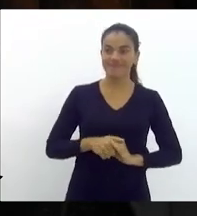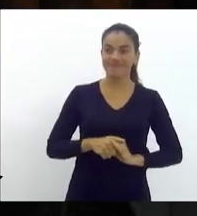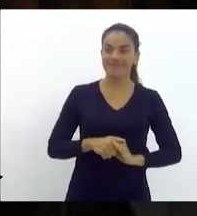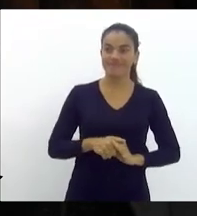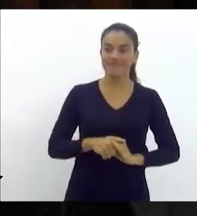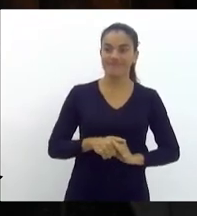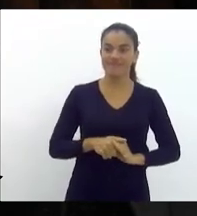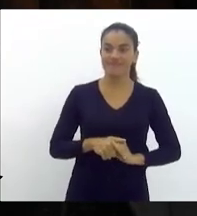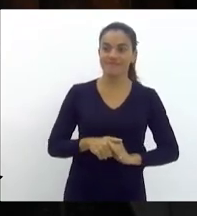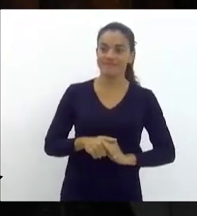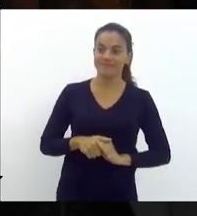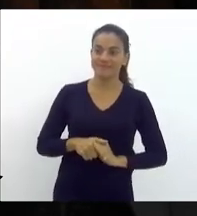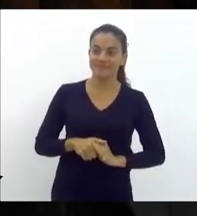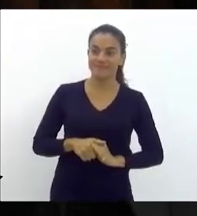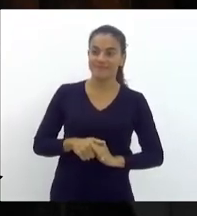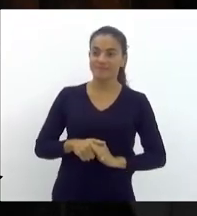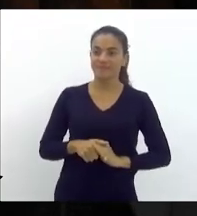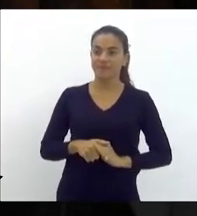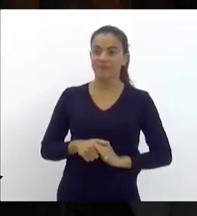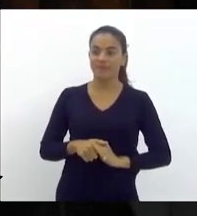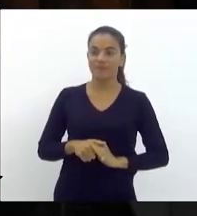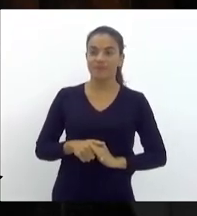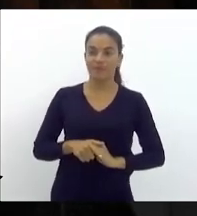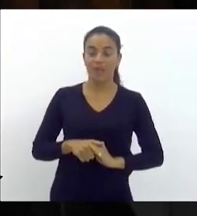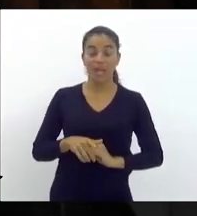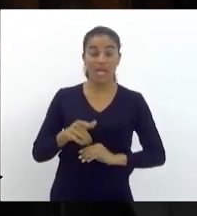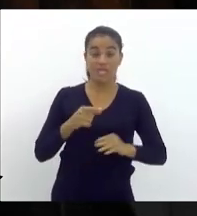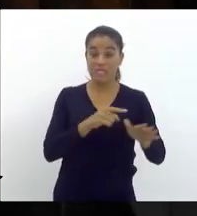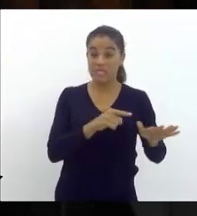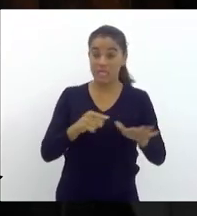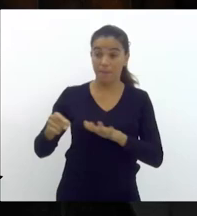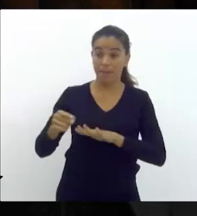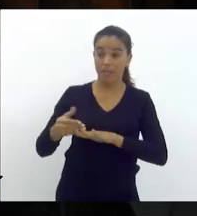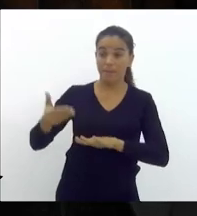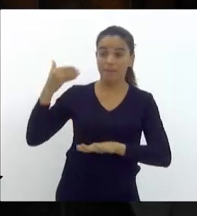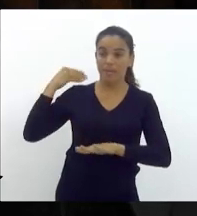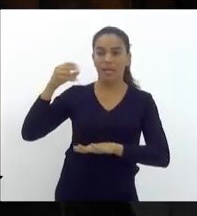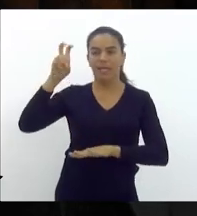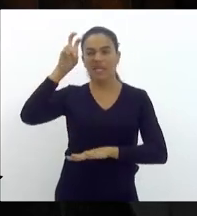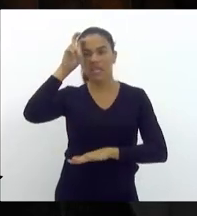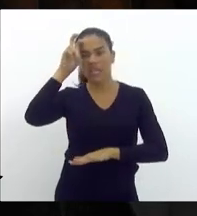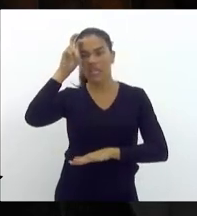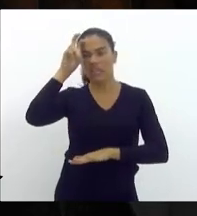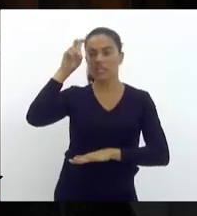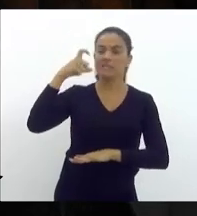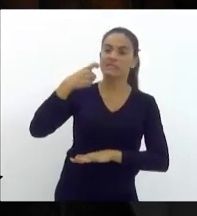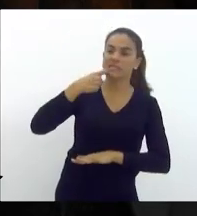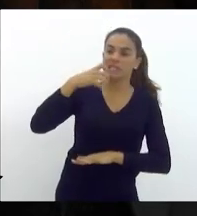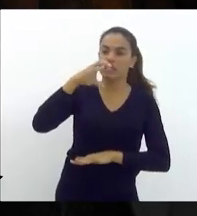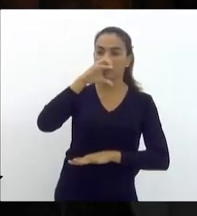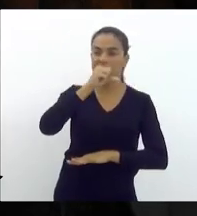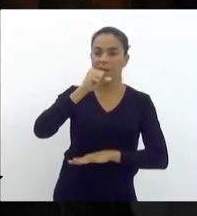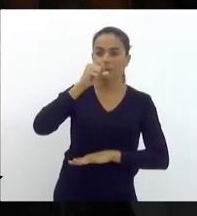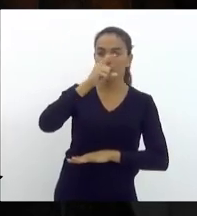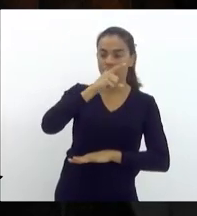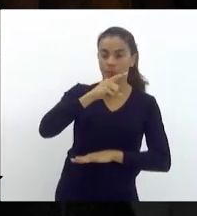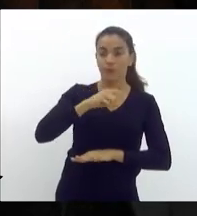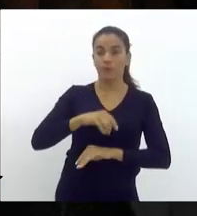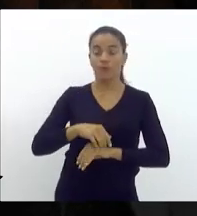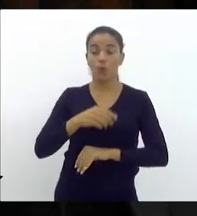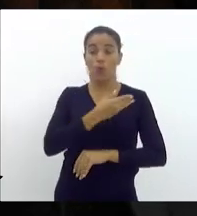no final da semana passada, de quinta para sexta e sábado, o